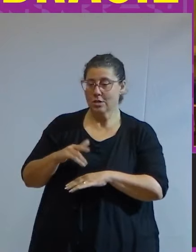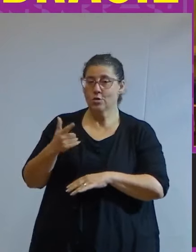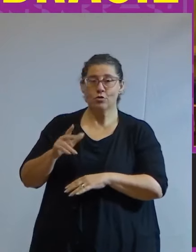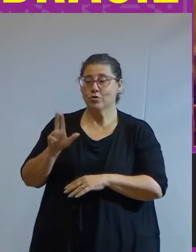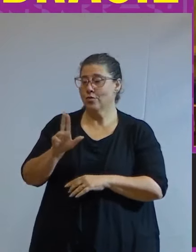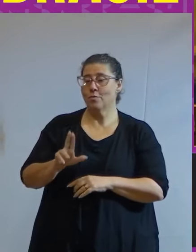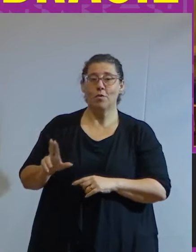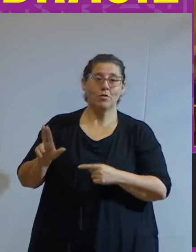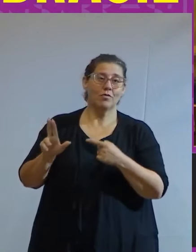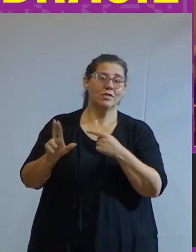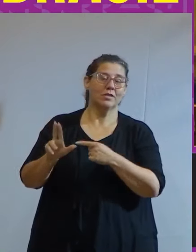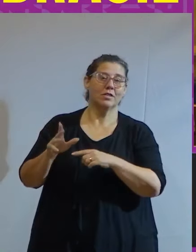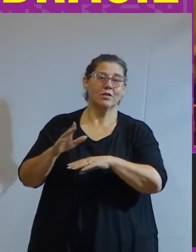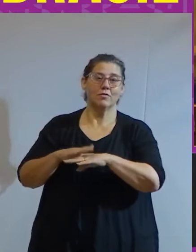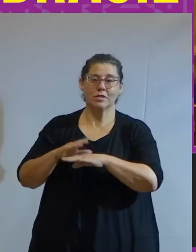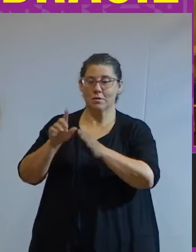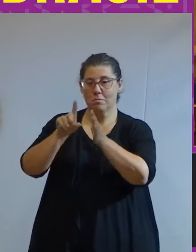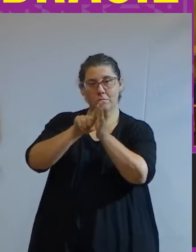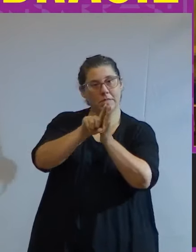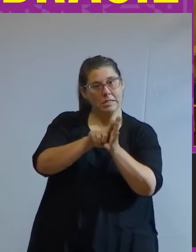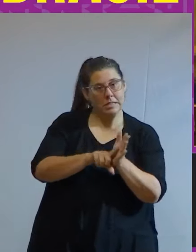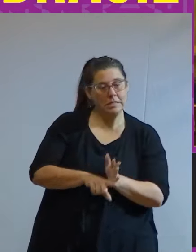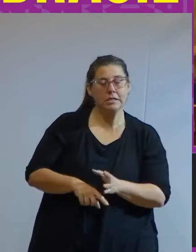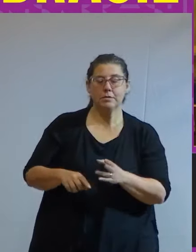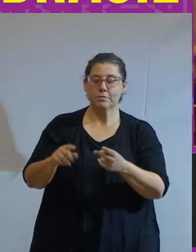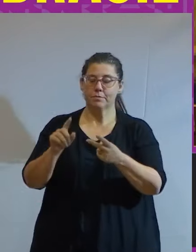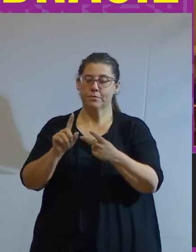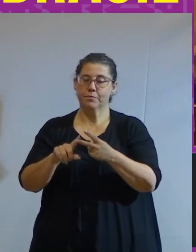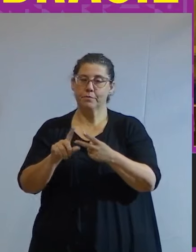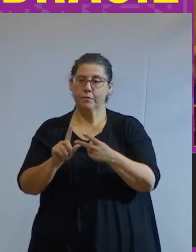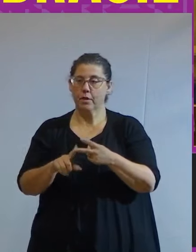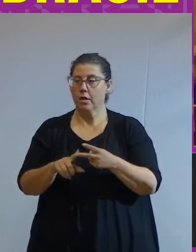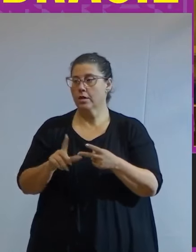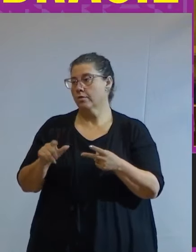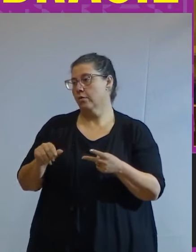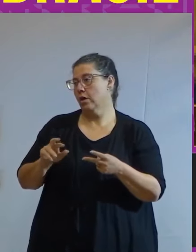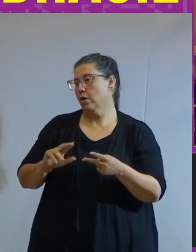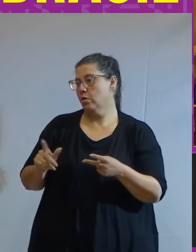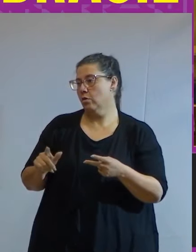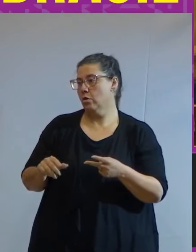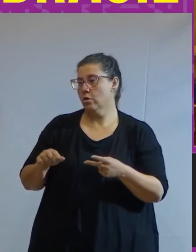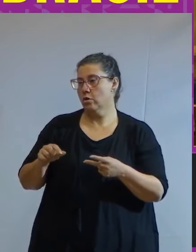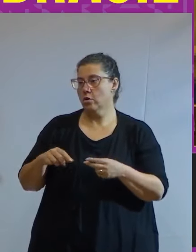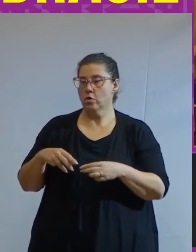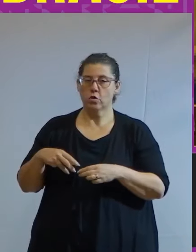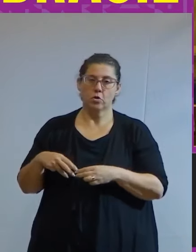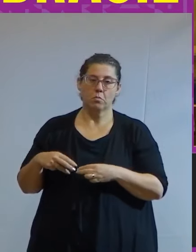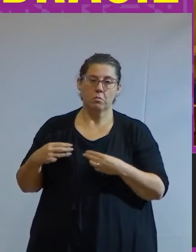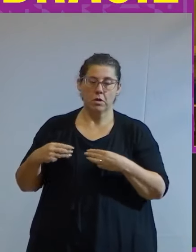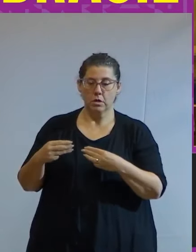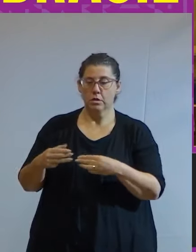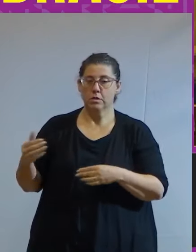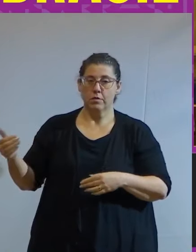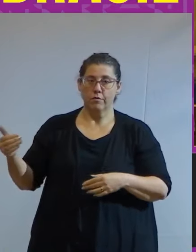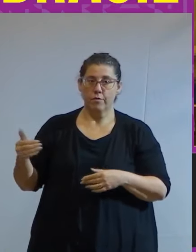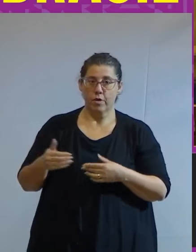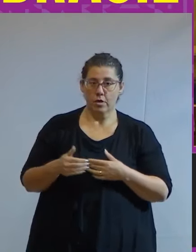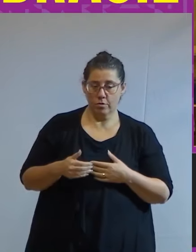condições de fazer pesquisa não foi por um acaso que o ministro Haddad veio